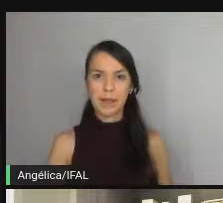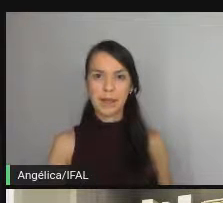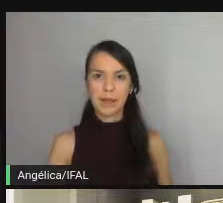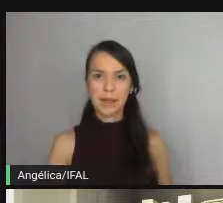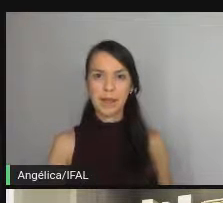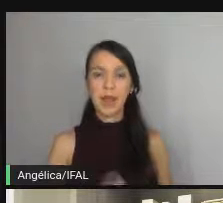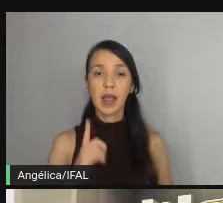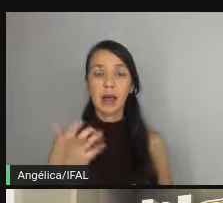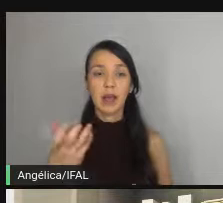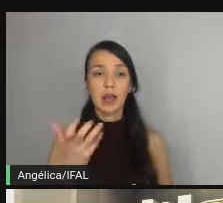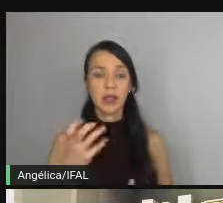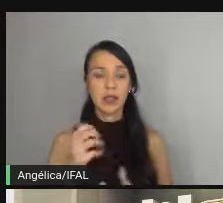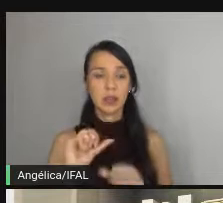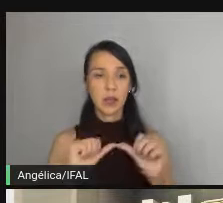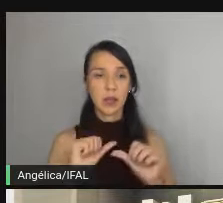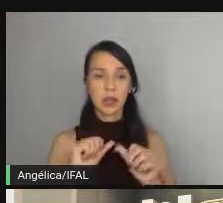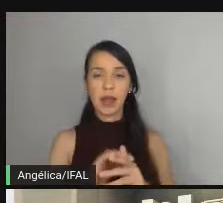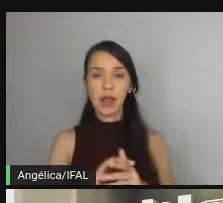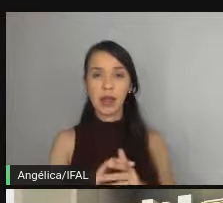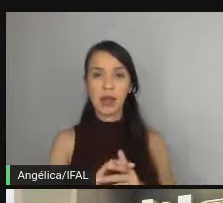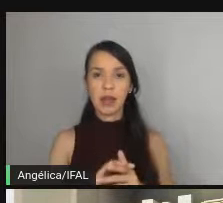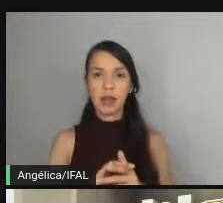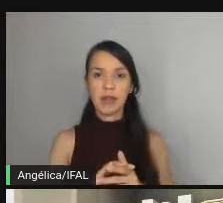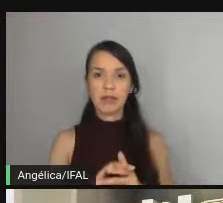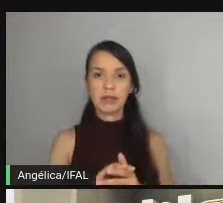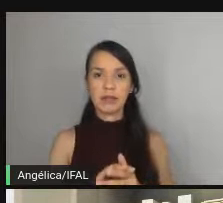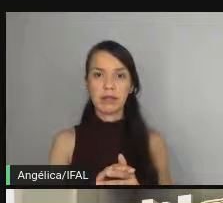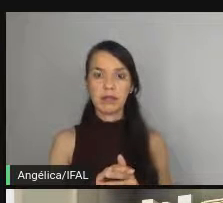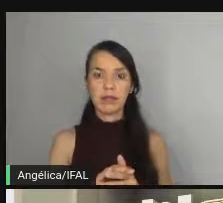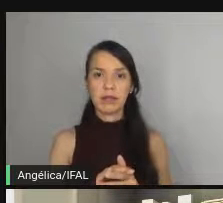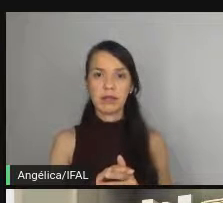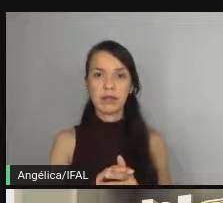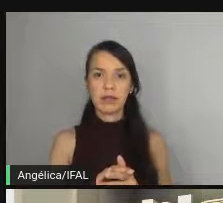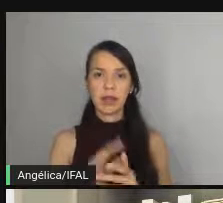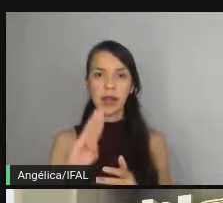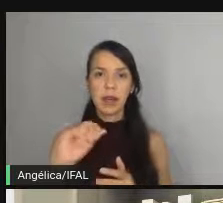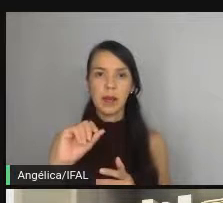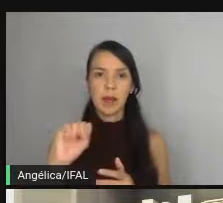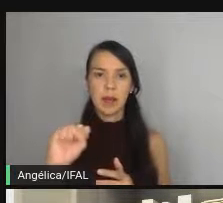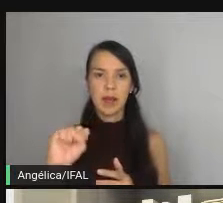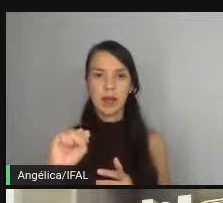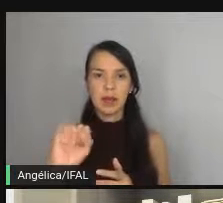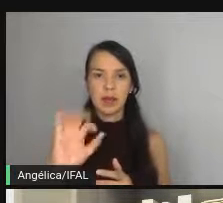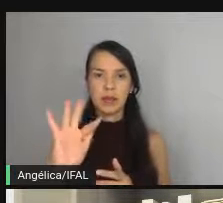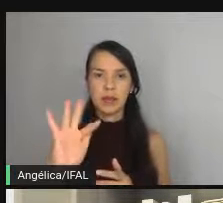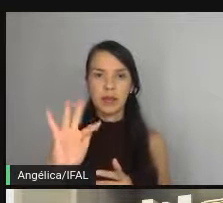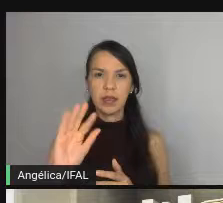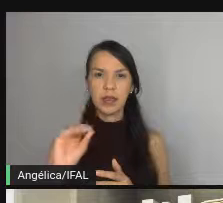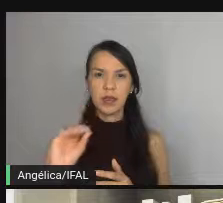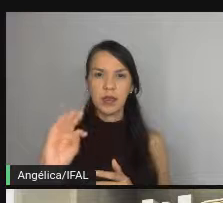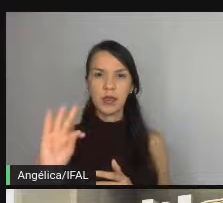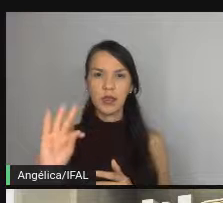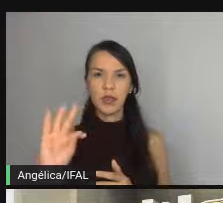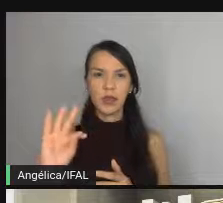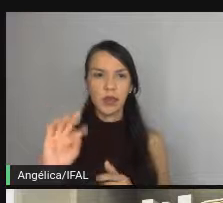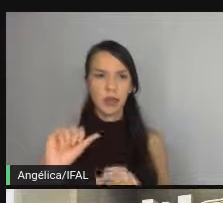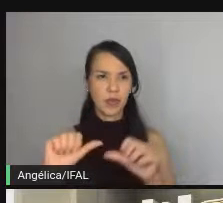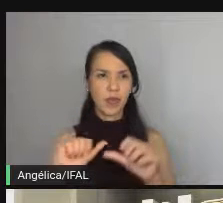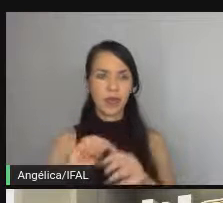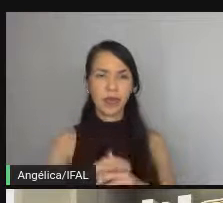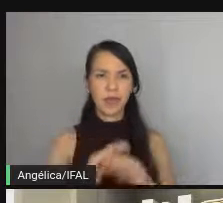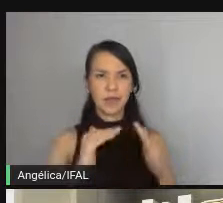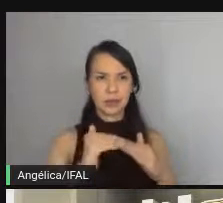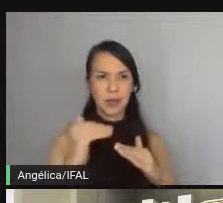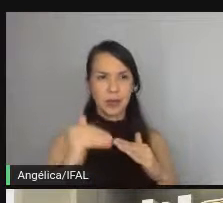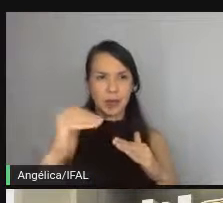agora a gente quer vamos botar base float ou os dois float vamos botar base float vamos dar um passe cada vez